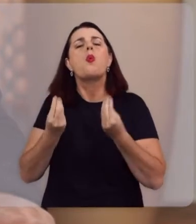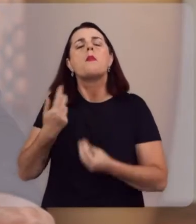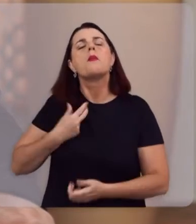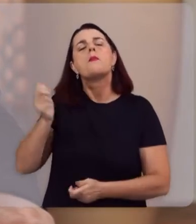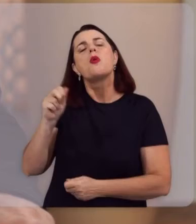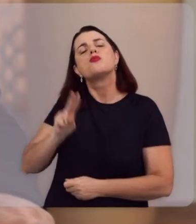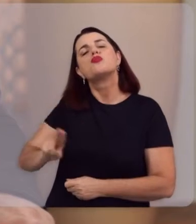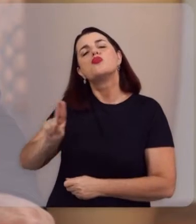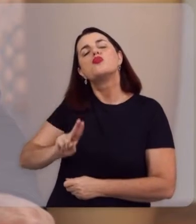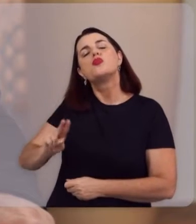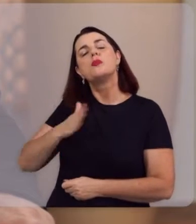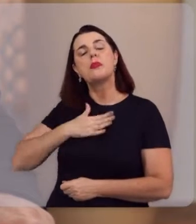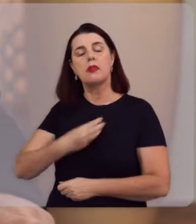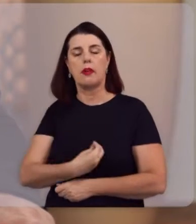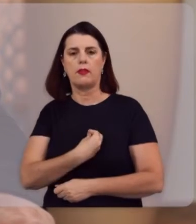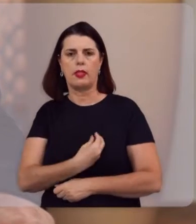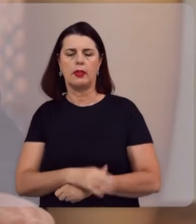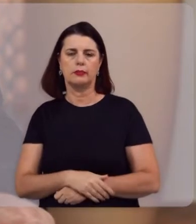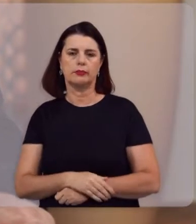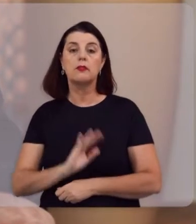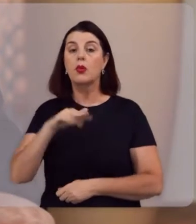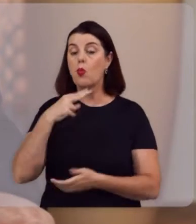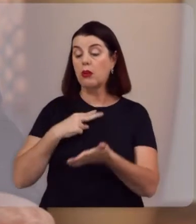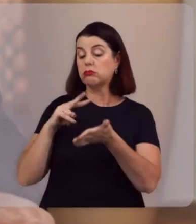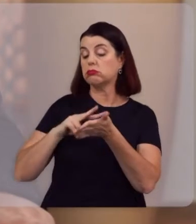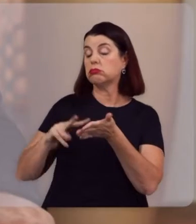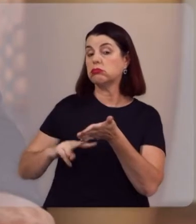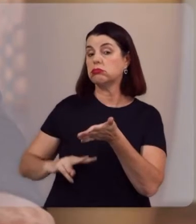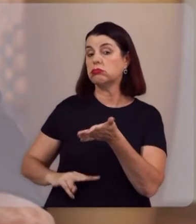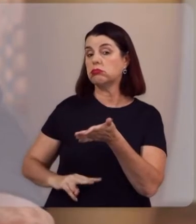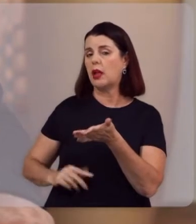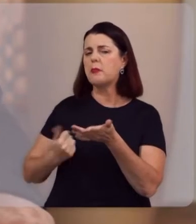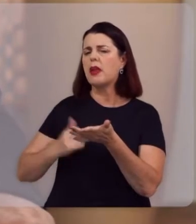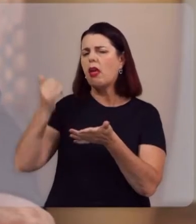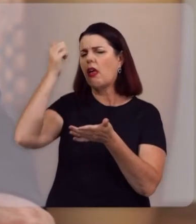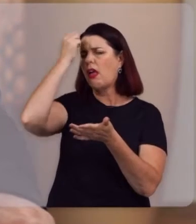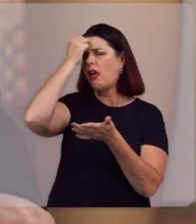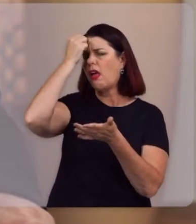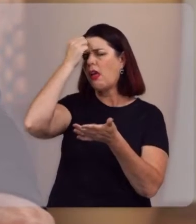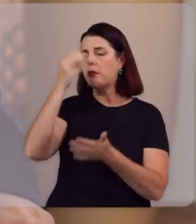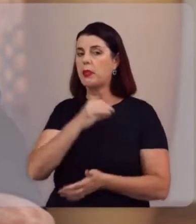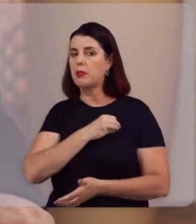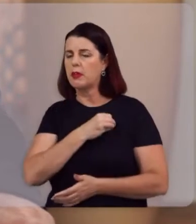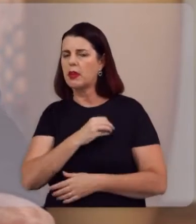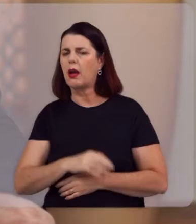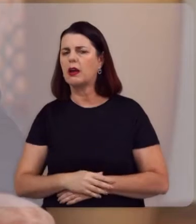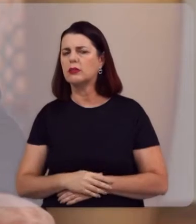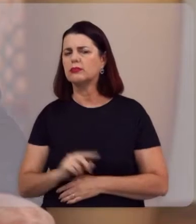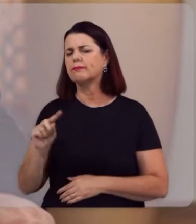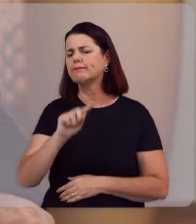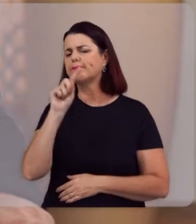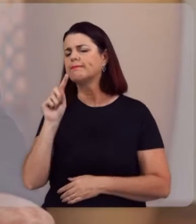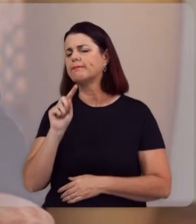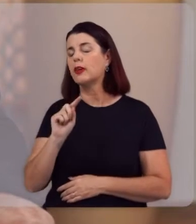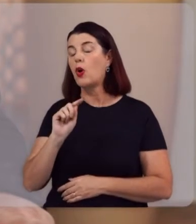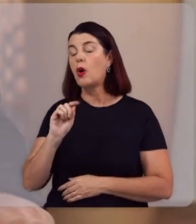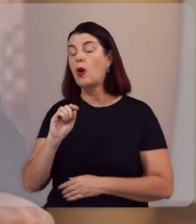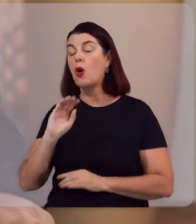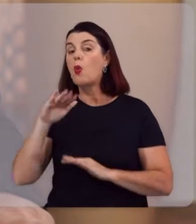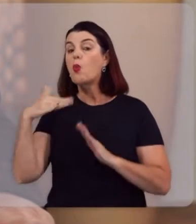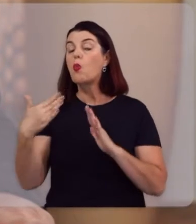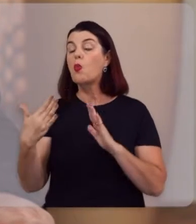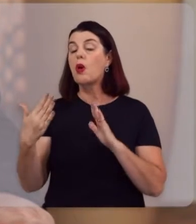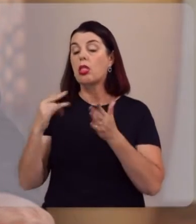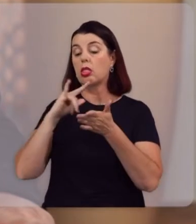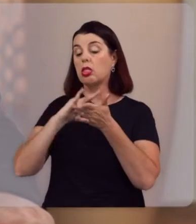prática Ele traz para a minha vida. Quando eu leio esse texto, eu preciso me arrepender de algum pecado. Como esse texto me